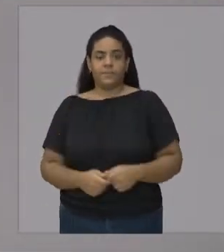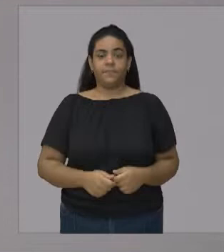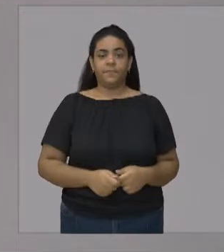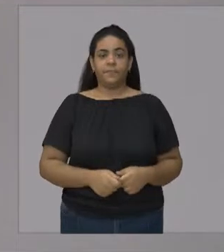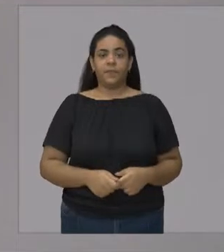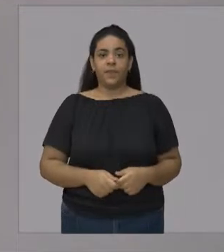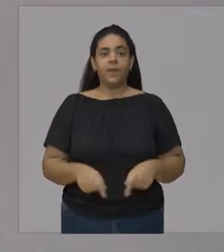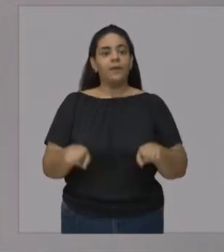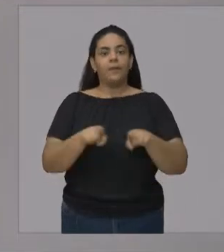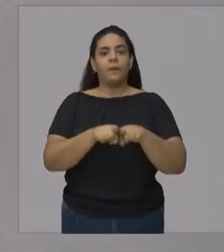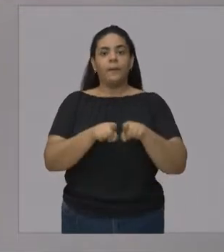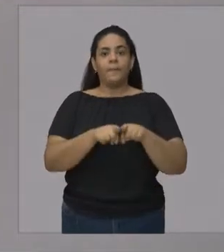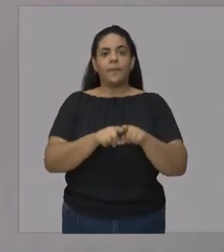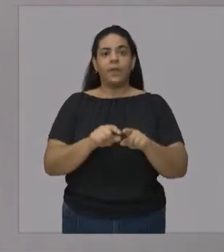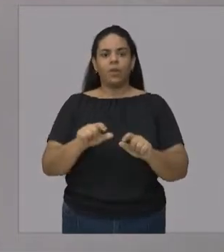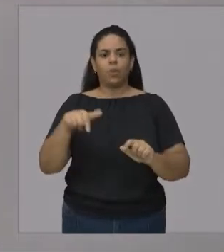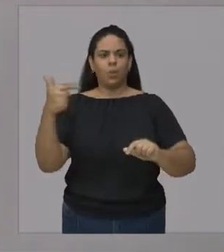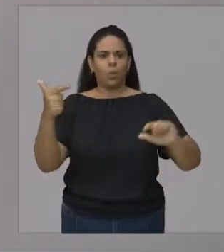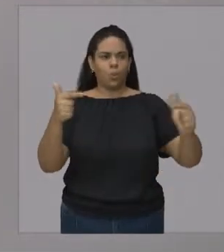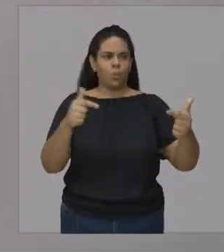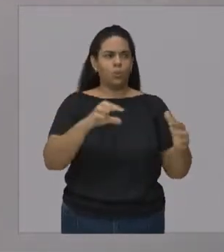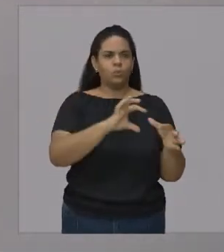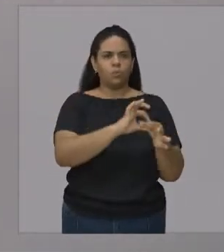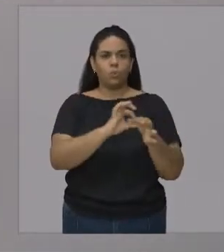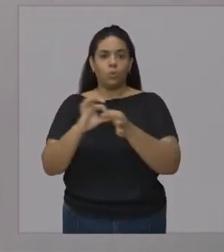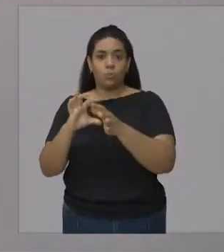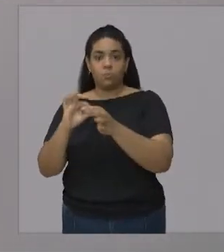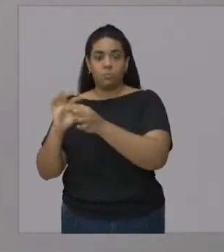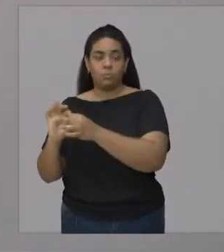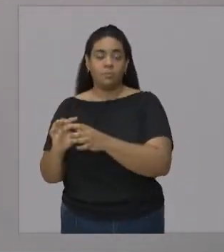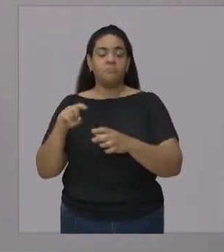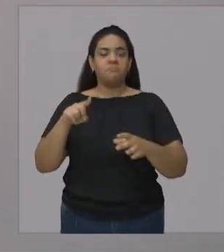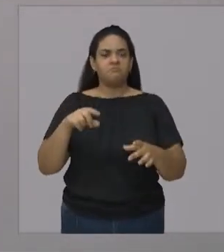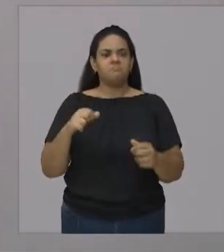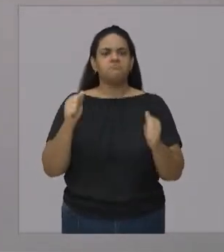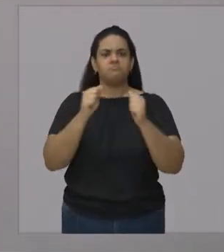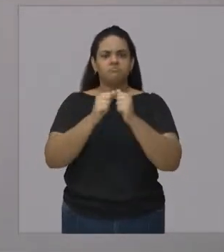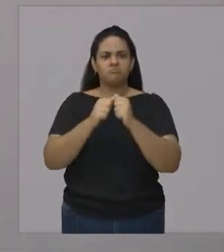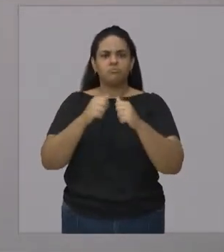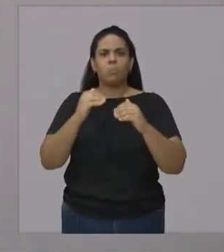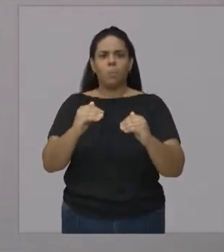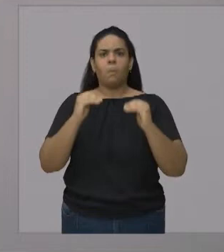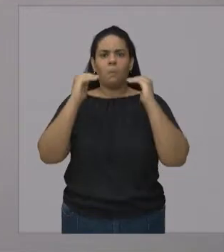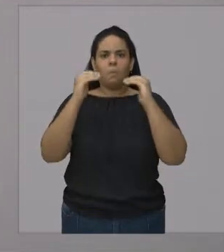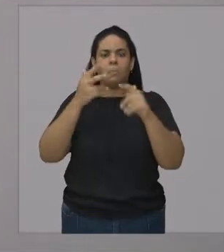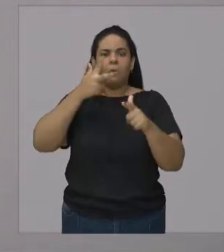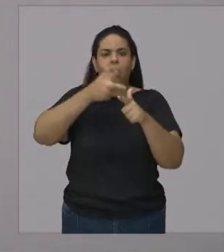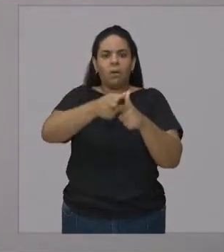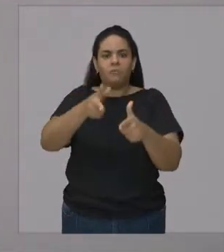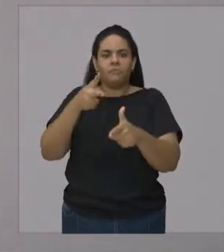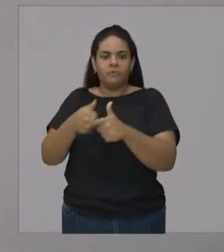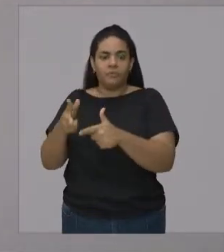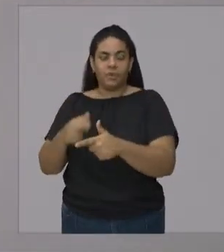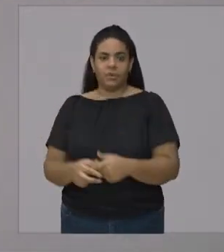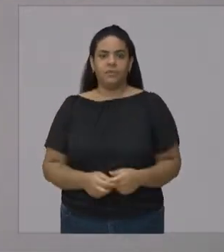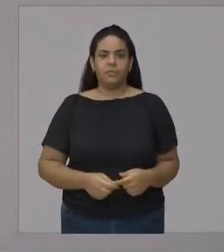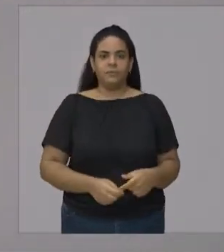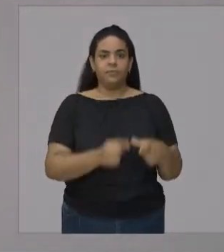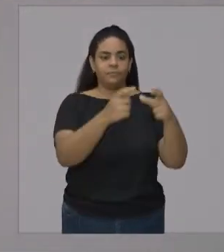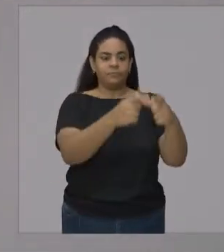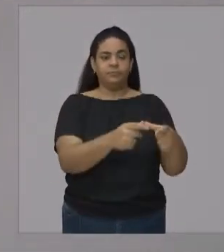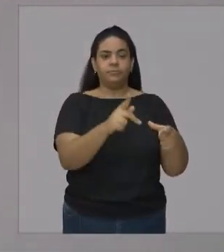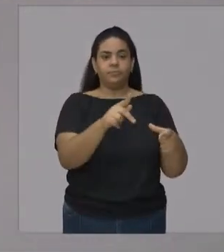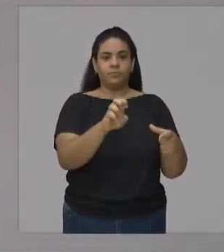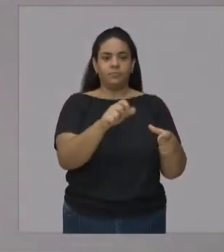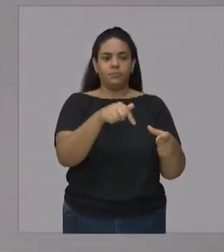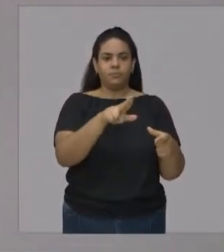-americanos Com 24 medalhas de ouro Daniel conquistou 9 medalhas Nos jogos paralímpicos de Pequim em 2008 4